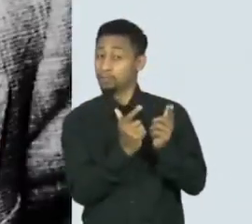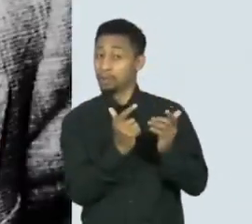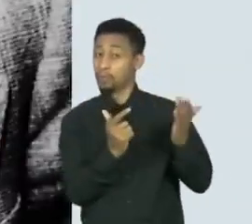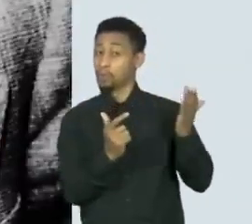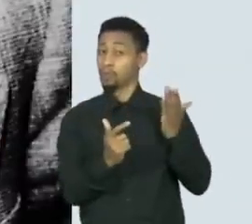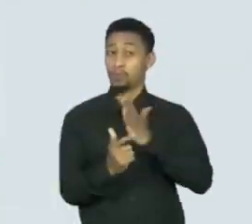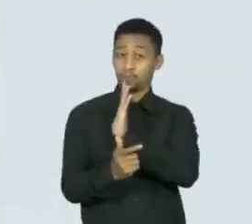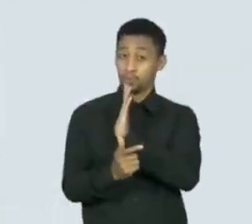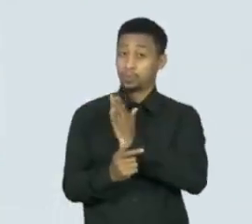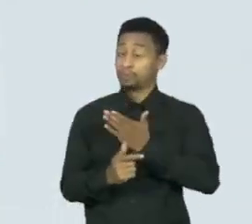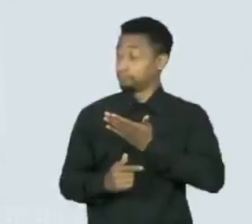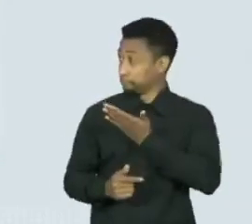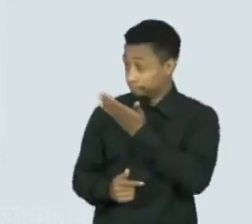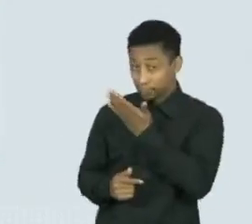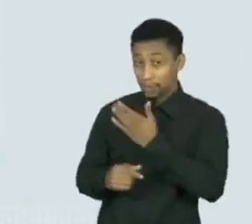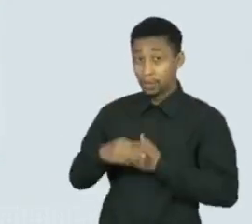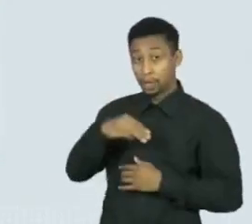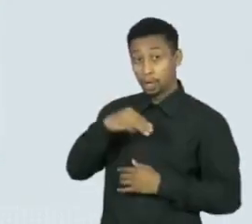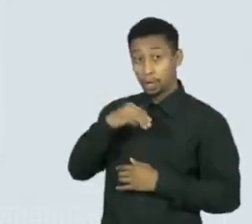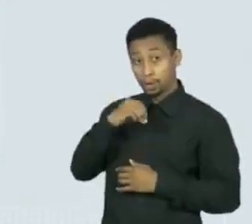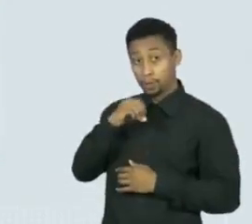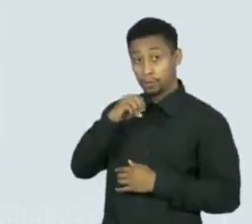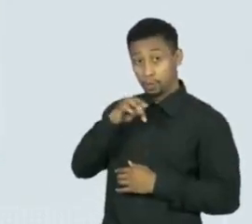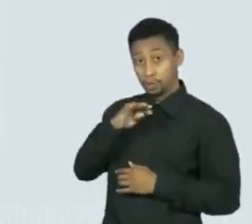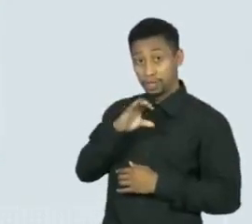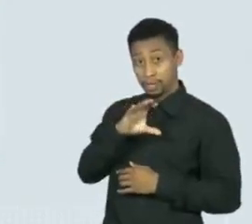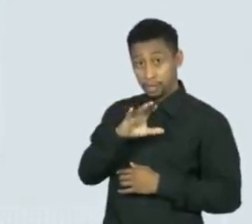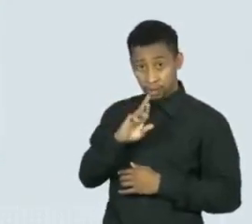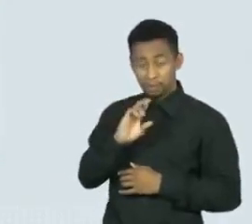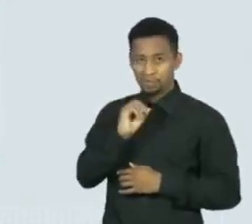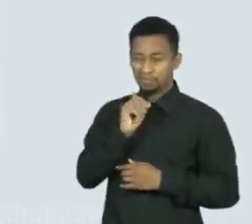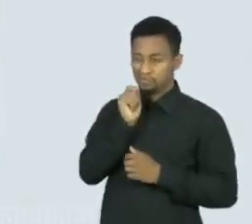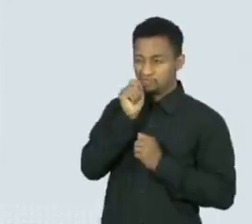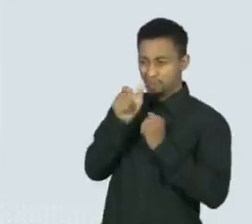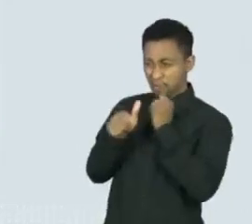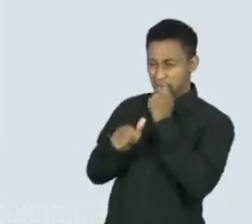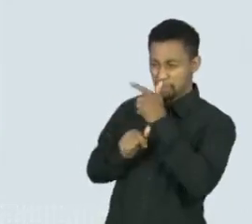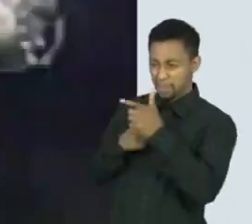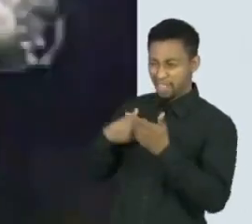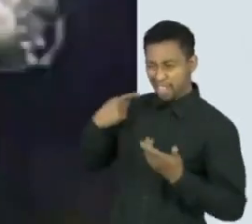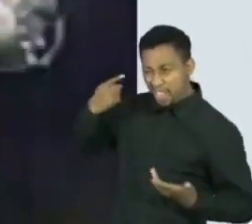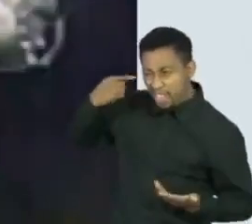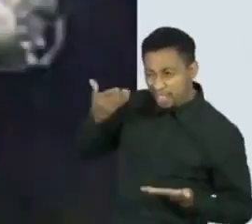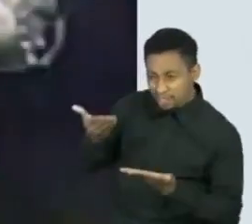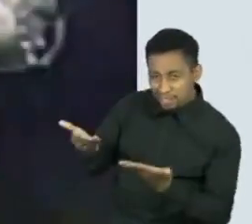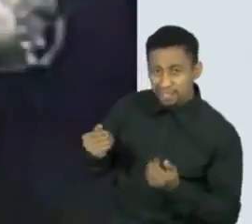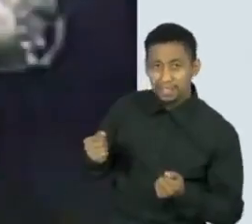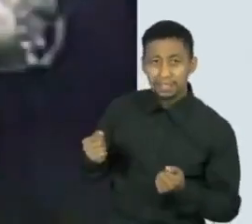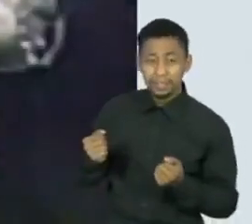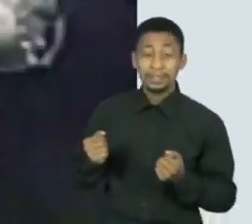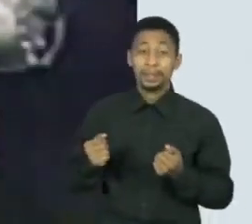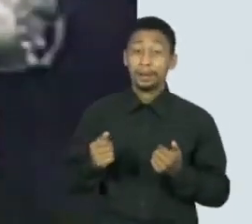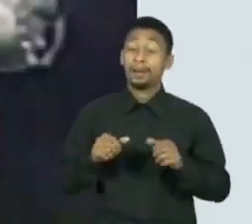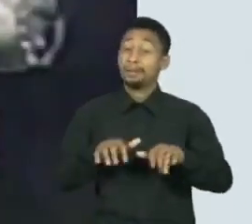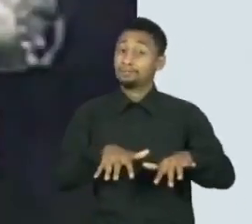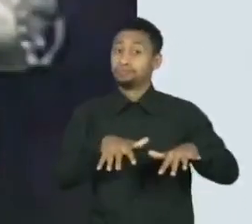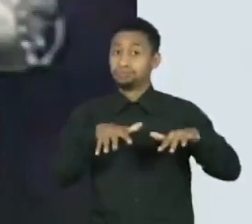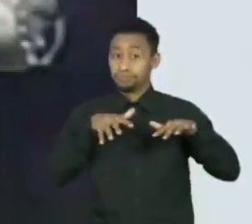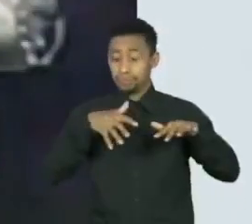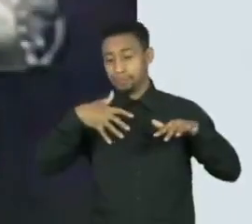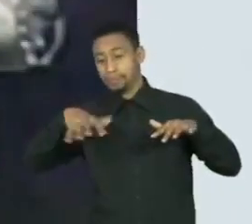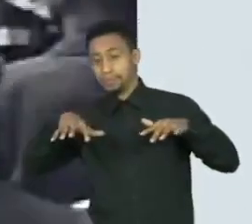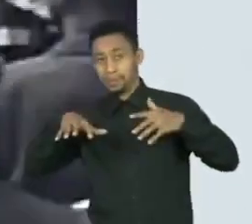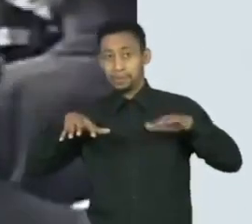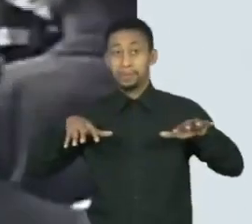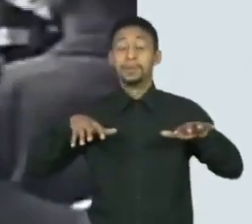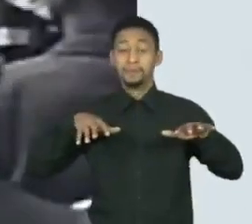Lobato, por exemplo, classificou as obras de Anitta Malfatti como paranoia. Parte da plateia reunida no